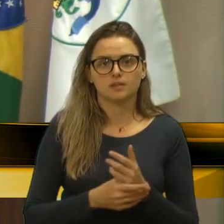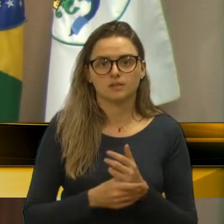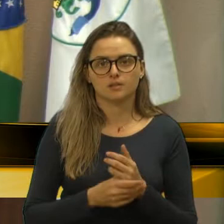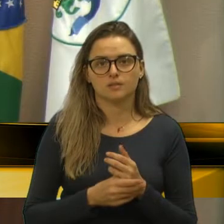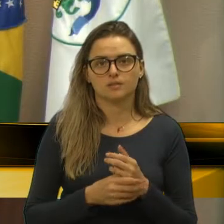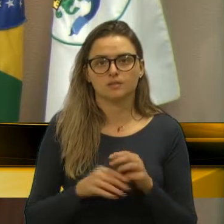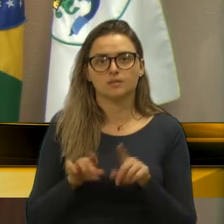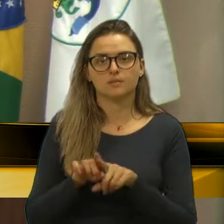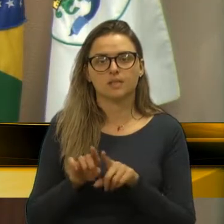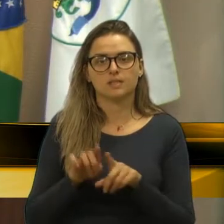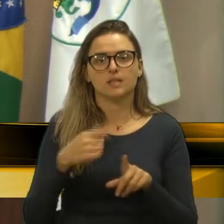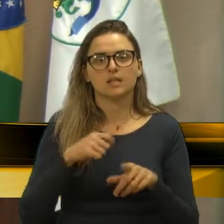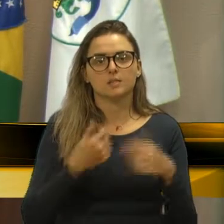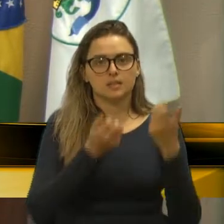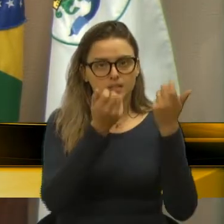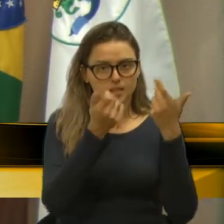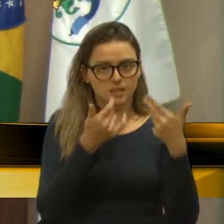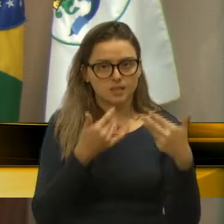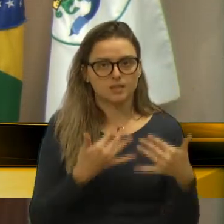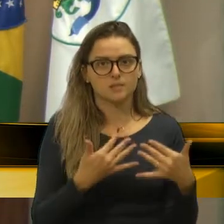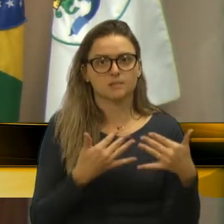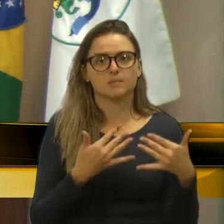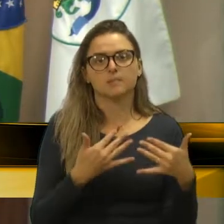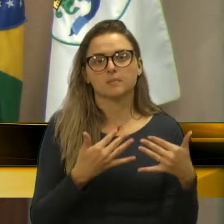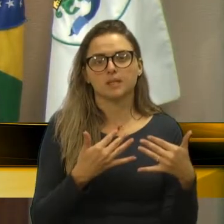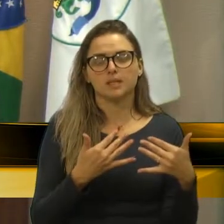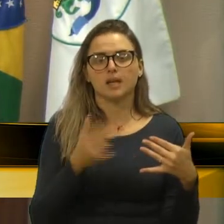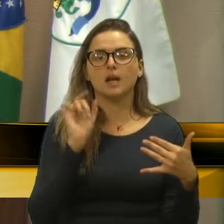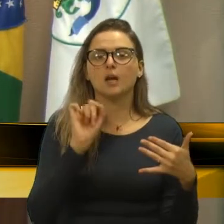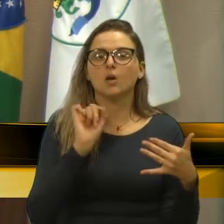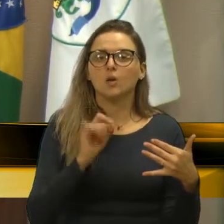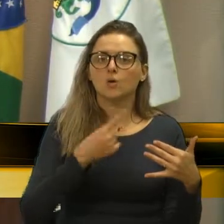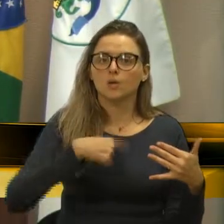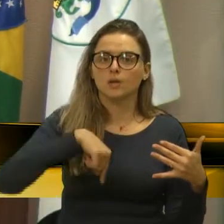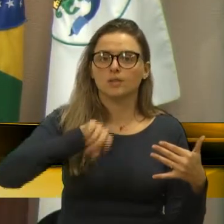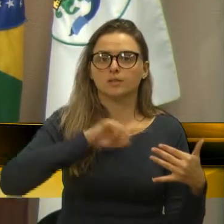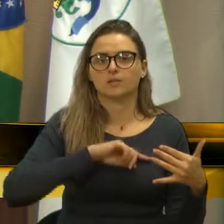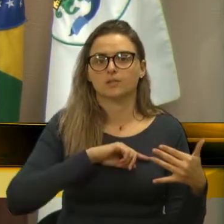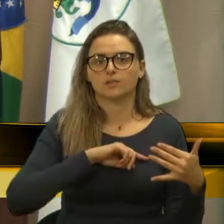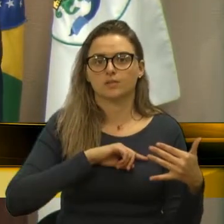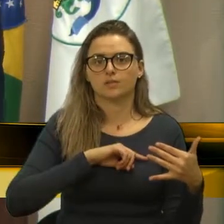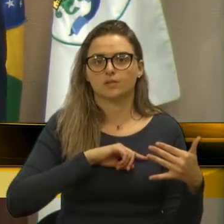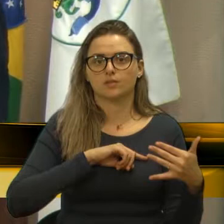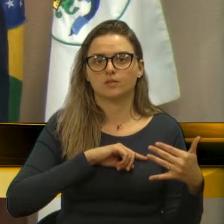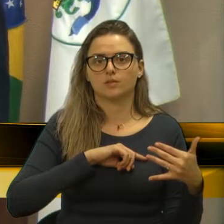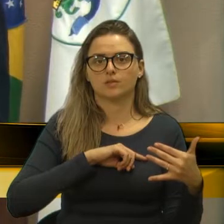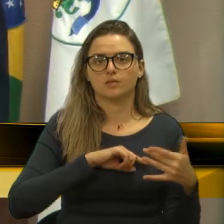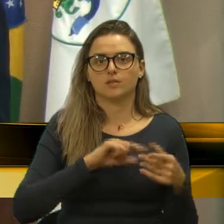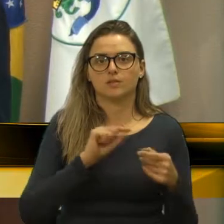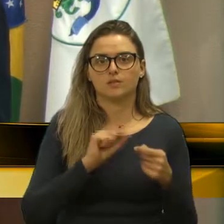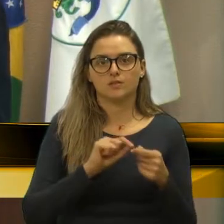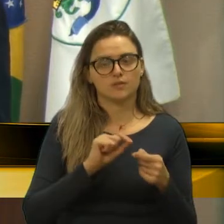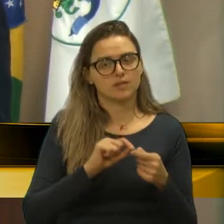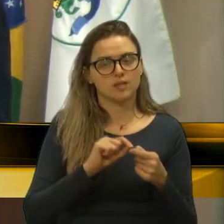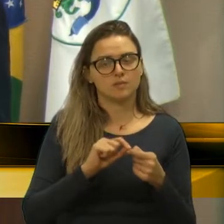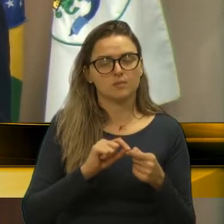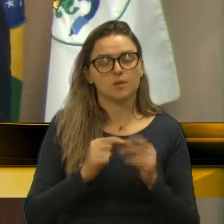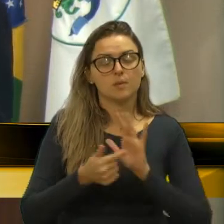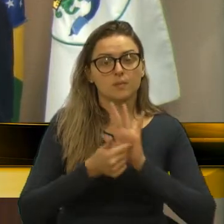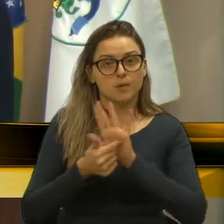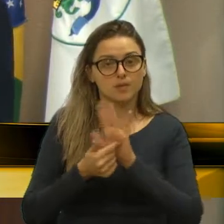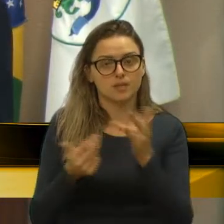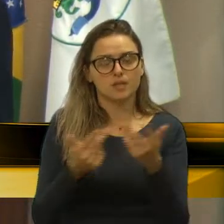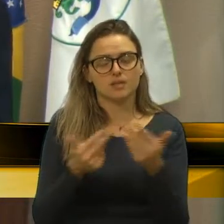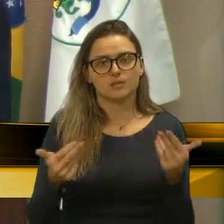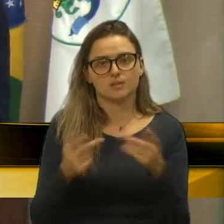conta para o nosso povo, nós temos que prestar contas, vereador Ues, para o nosso povo, que nós estamos aí,